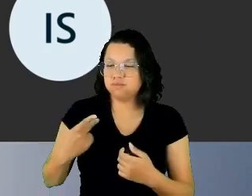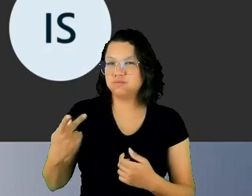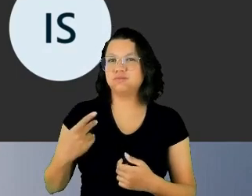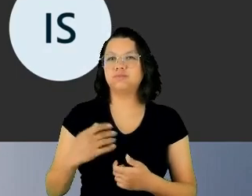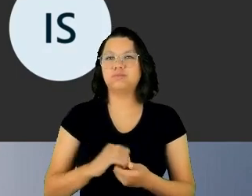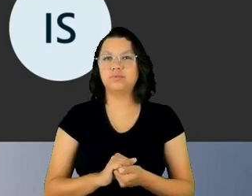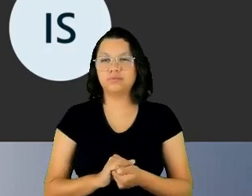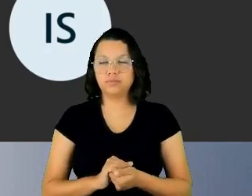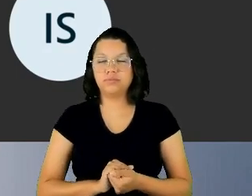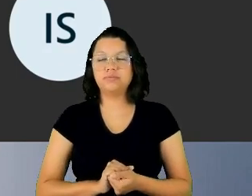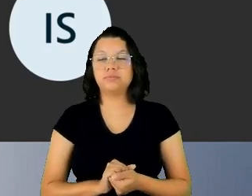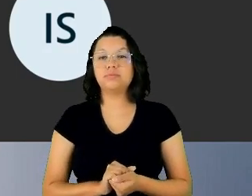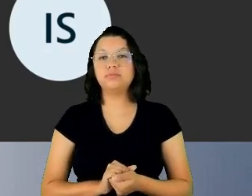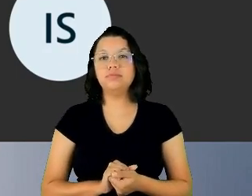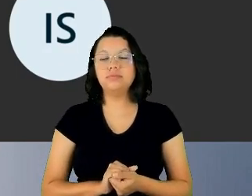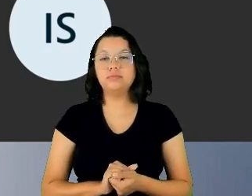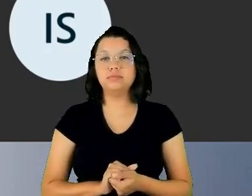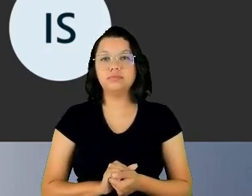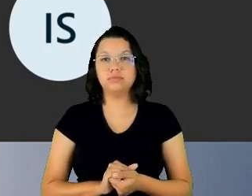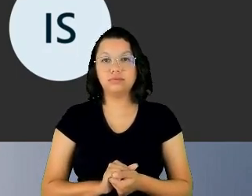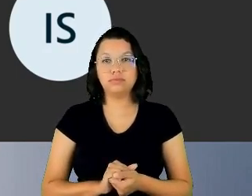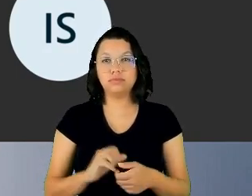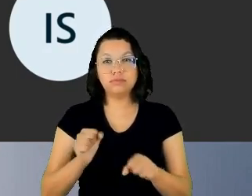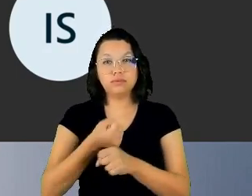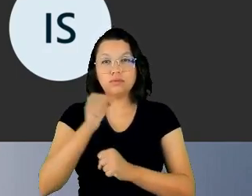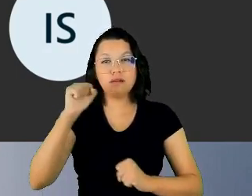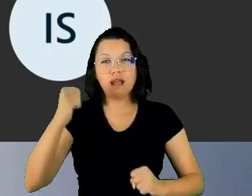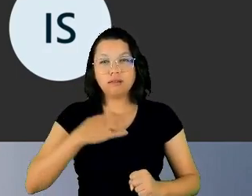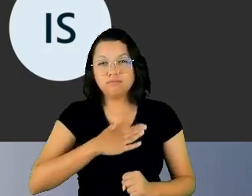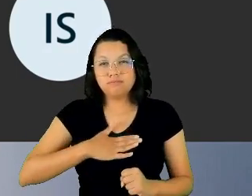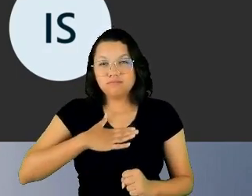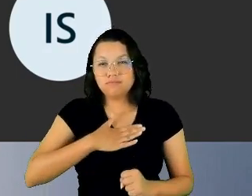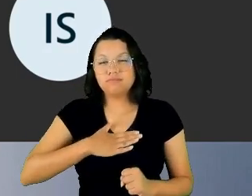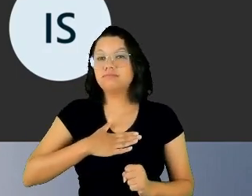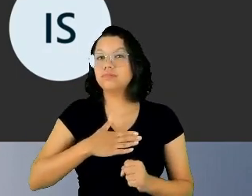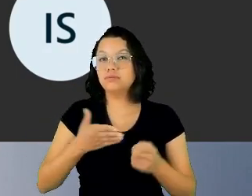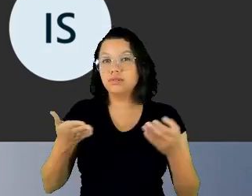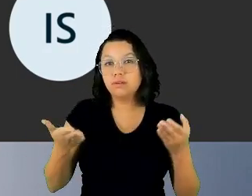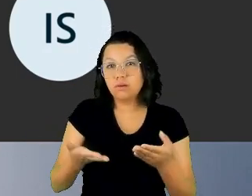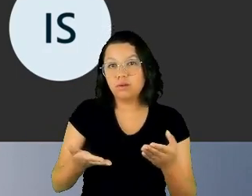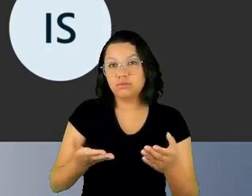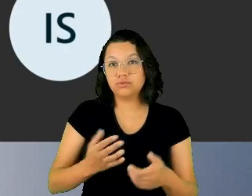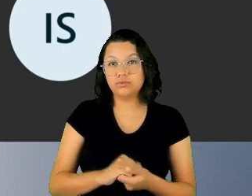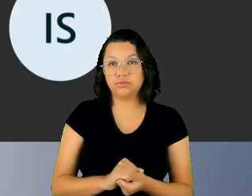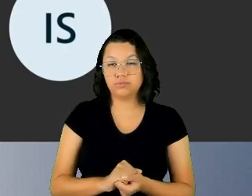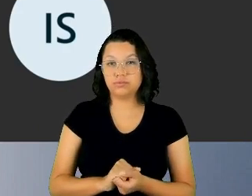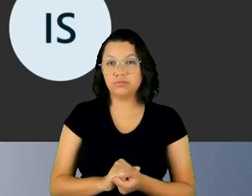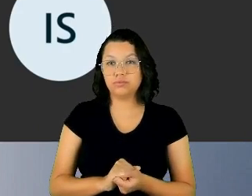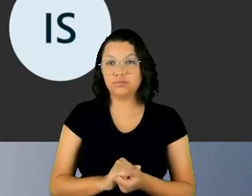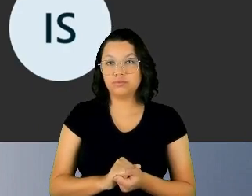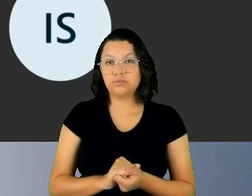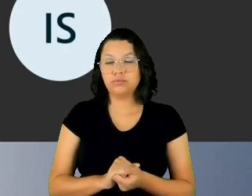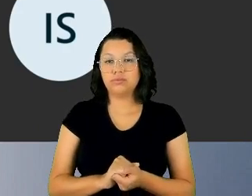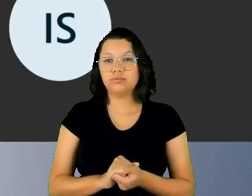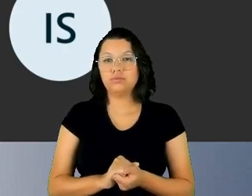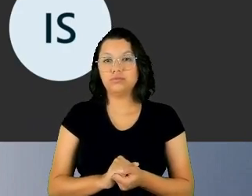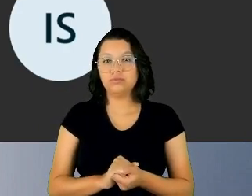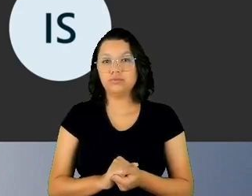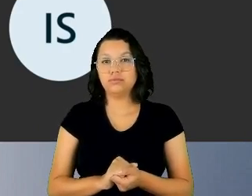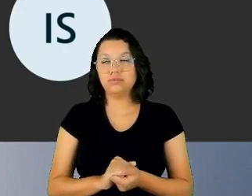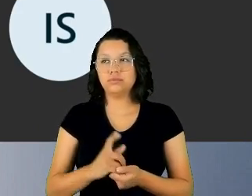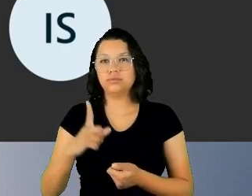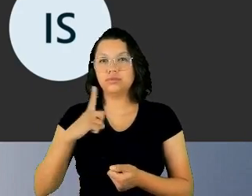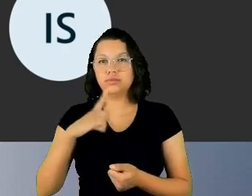É com grande satisfação que hoje se tem